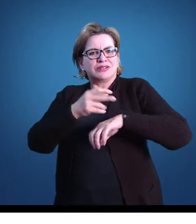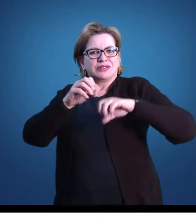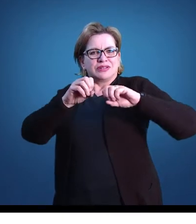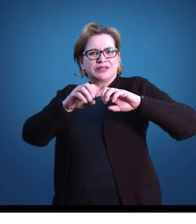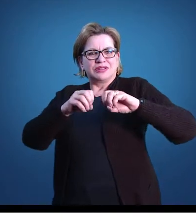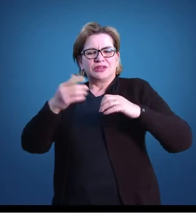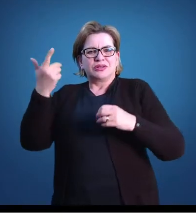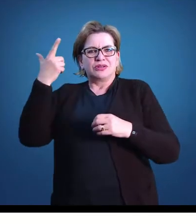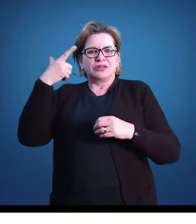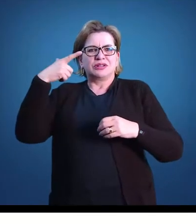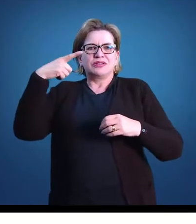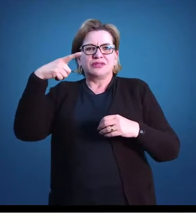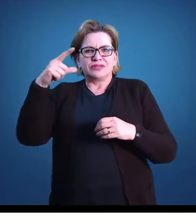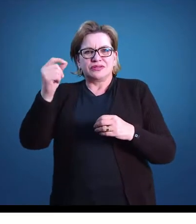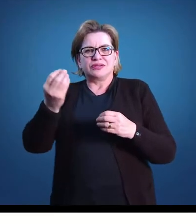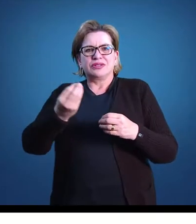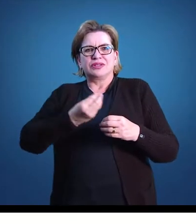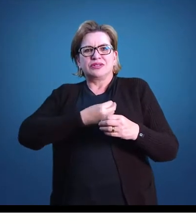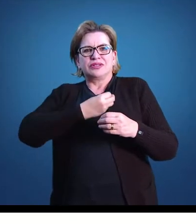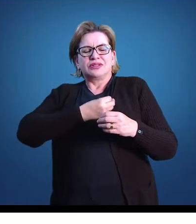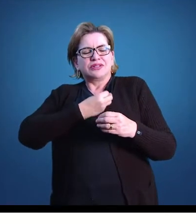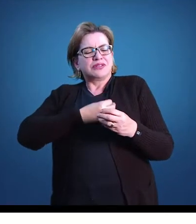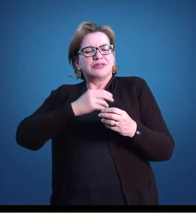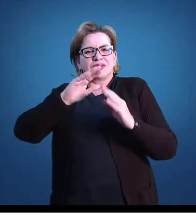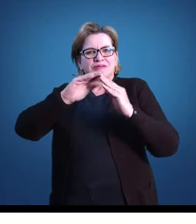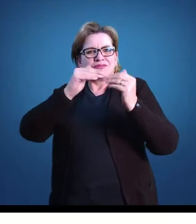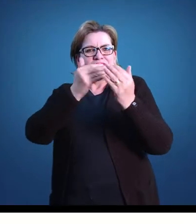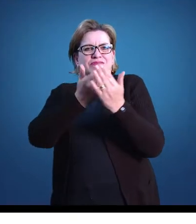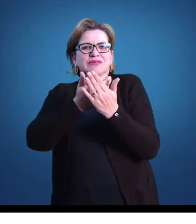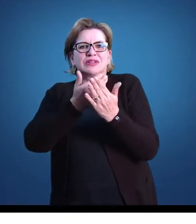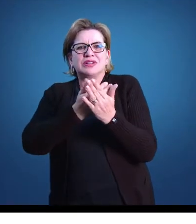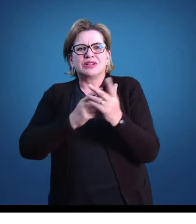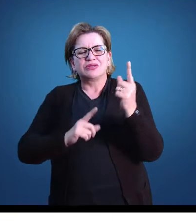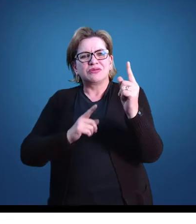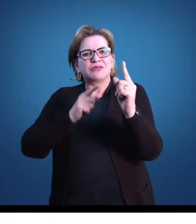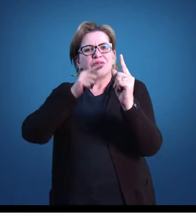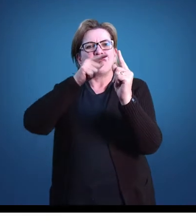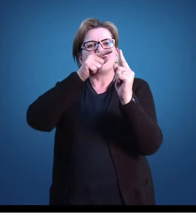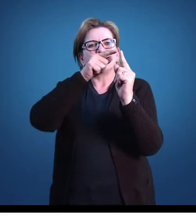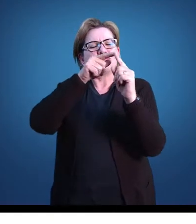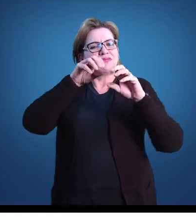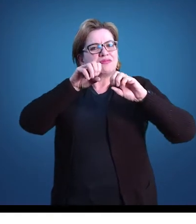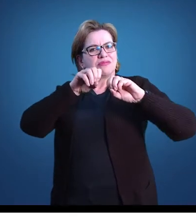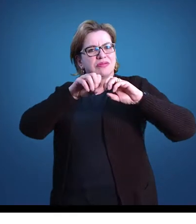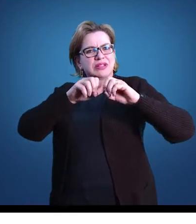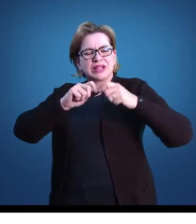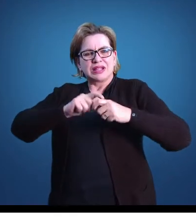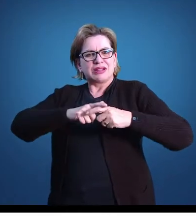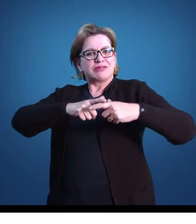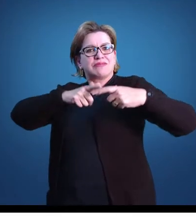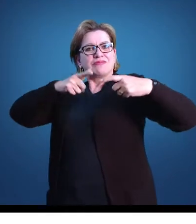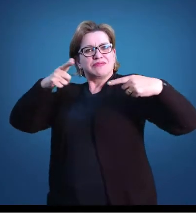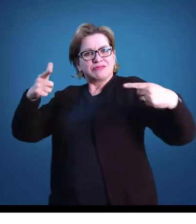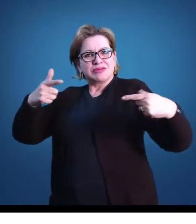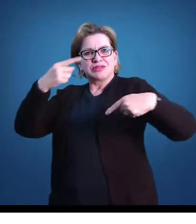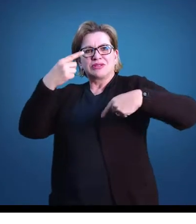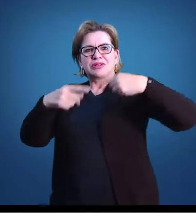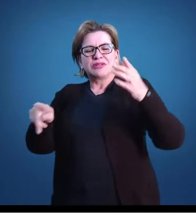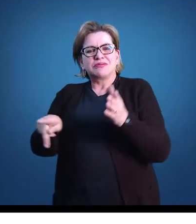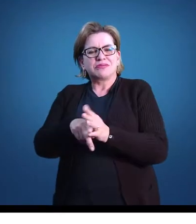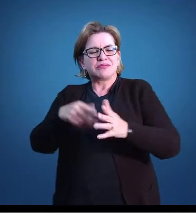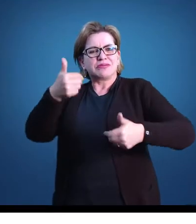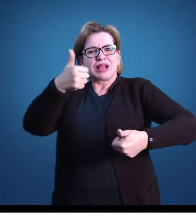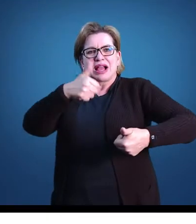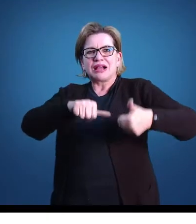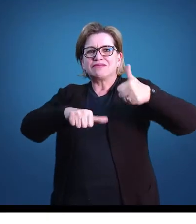Estamos novamente no Colégio Estadual Dr. Shafikuri. O objetivo dessa videoaula é a gente ampliar as discussões a respeito da avaliação.